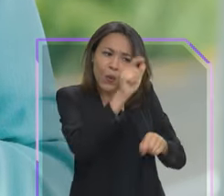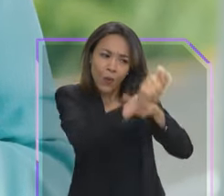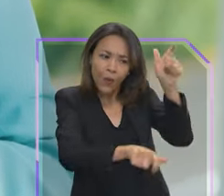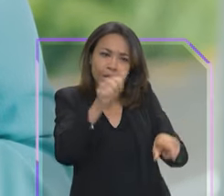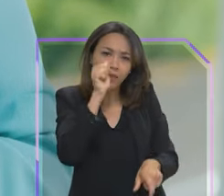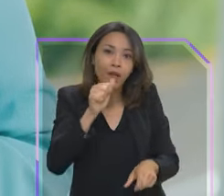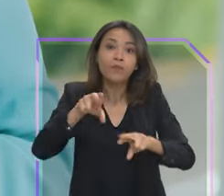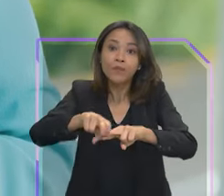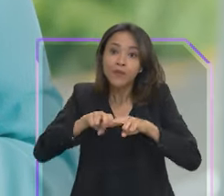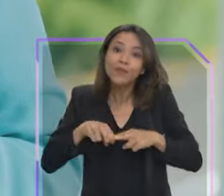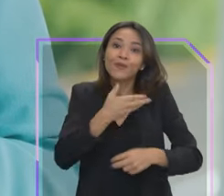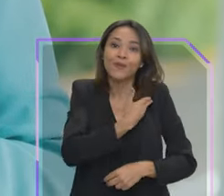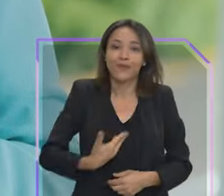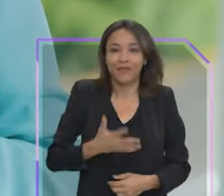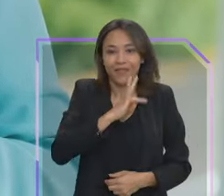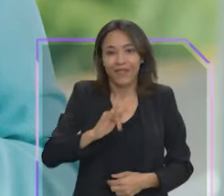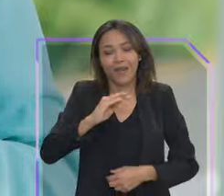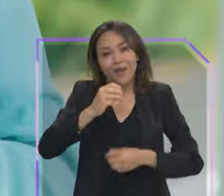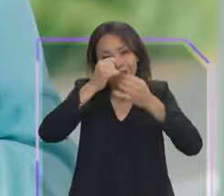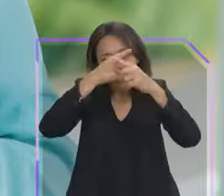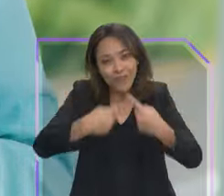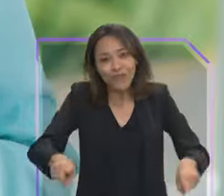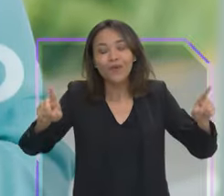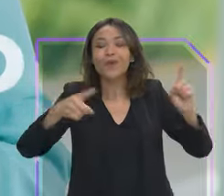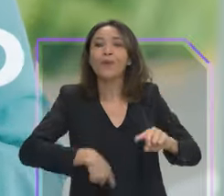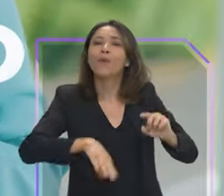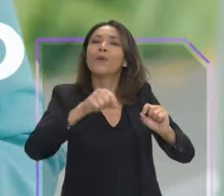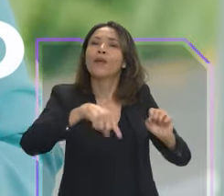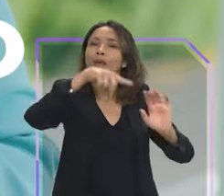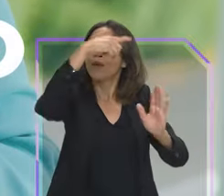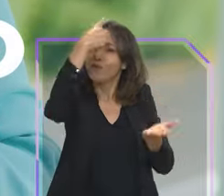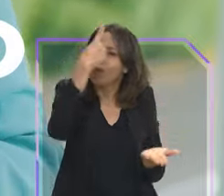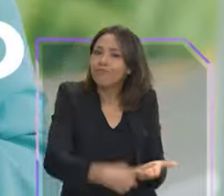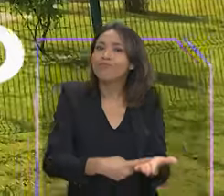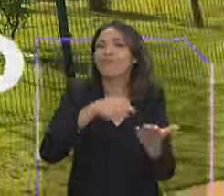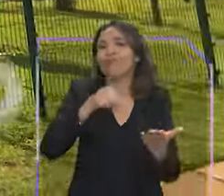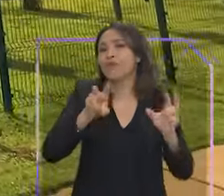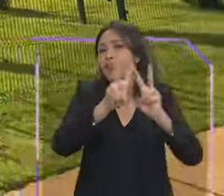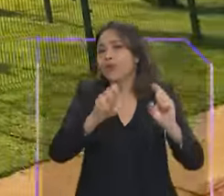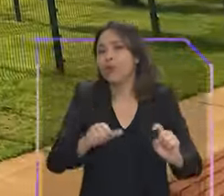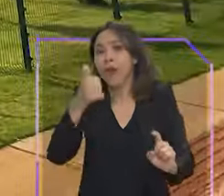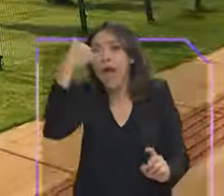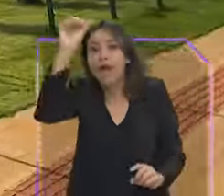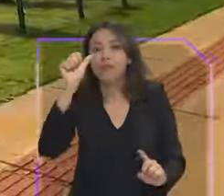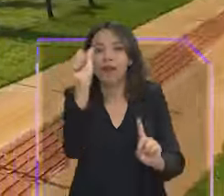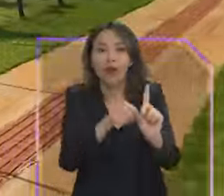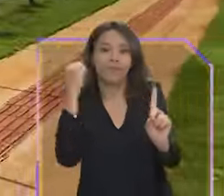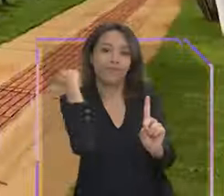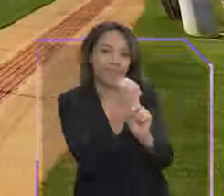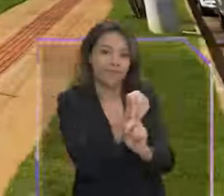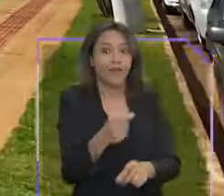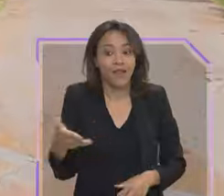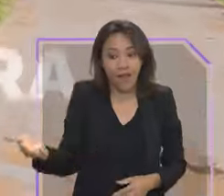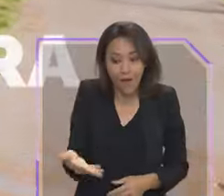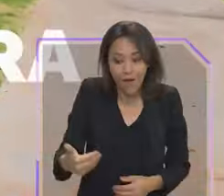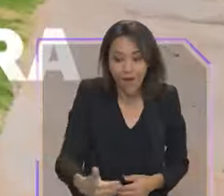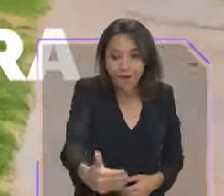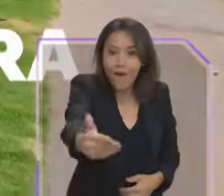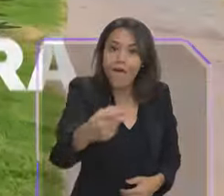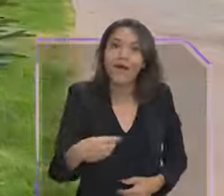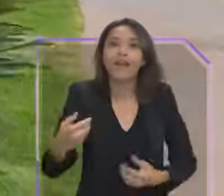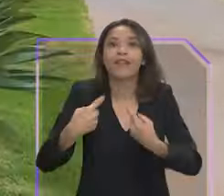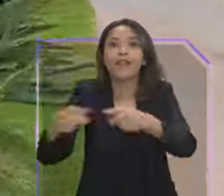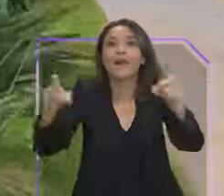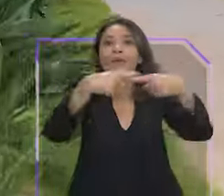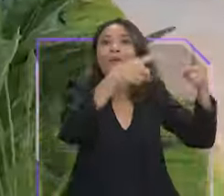isso, o governo federal lançou o Pacto Nacional de Prevenção aos Feminicídios e vai inaugurar este ano novas casas da